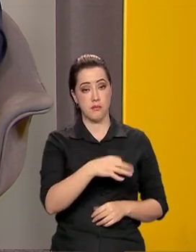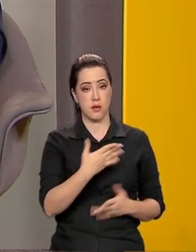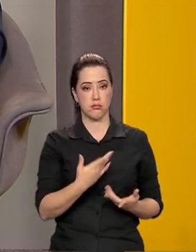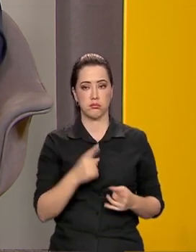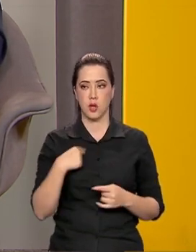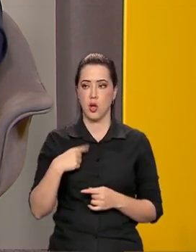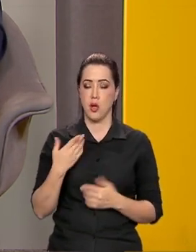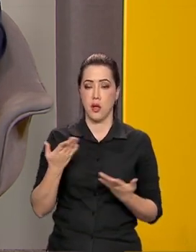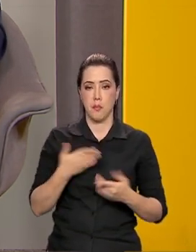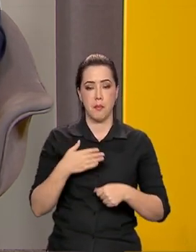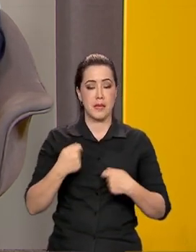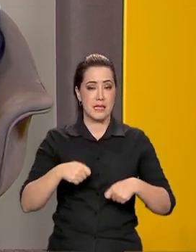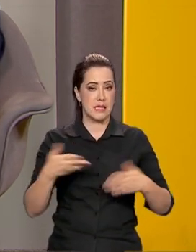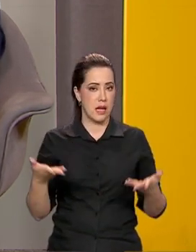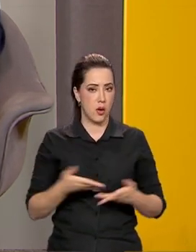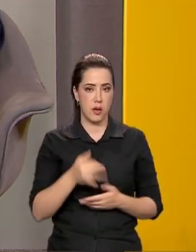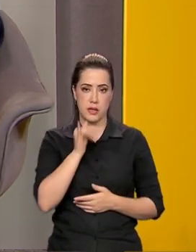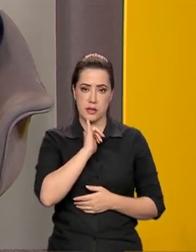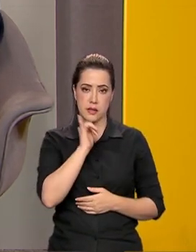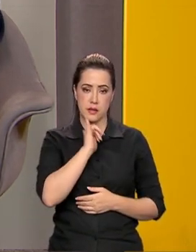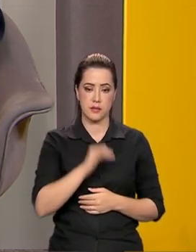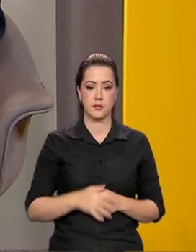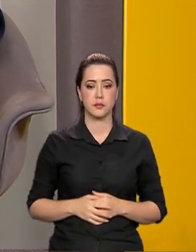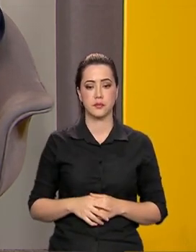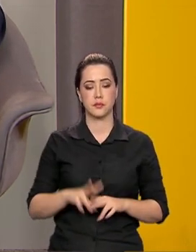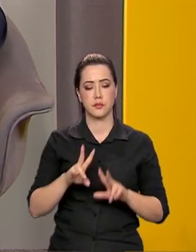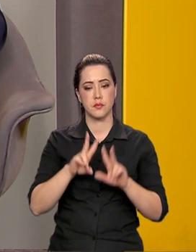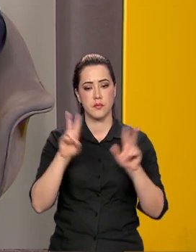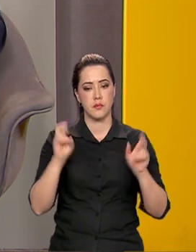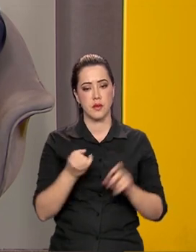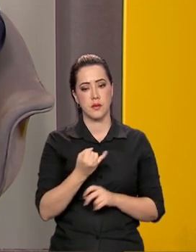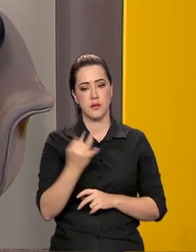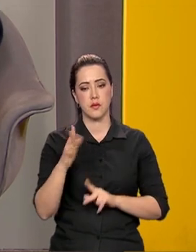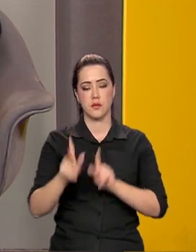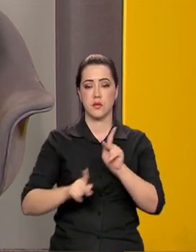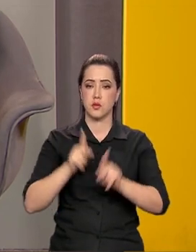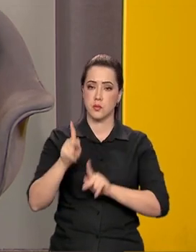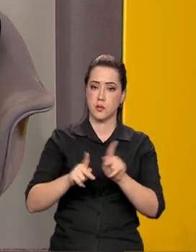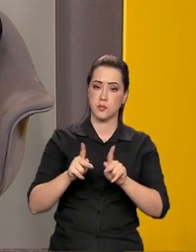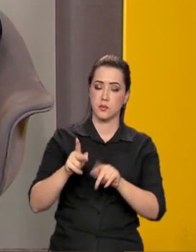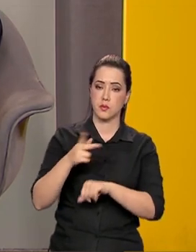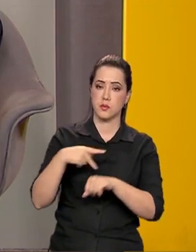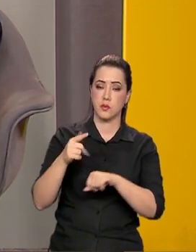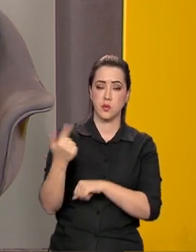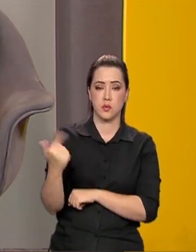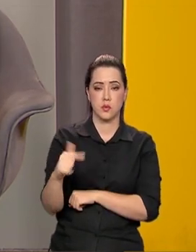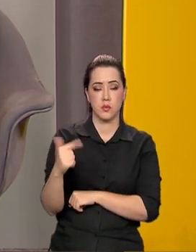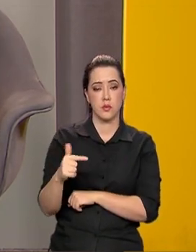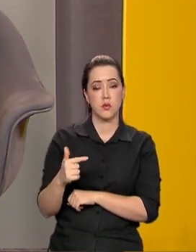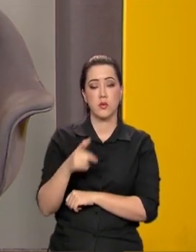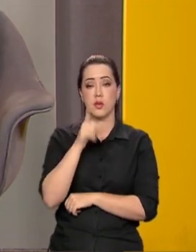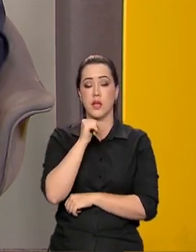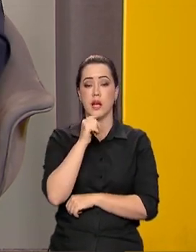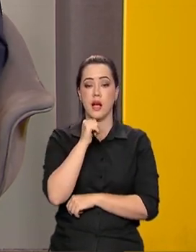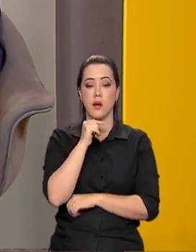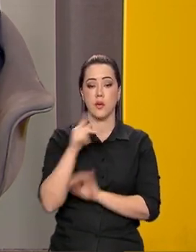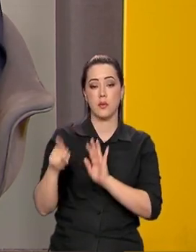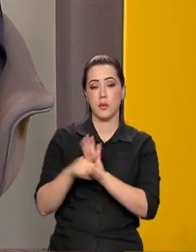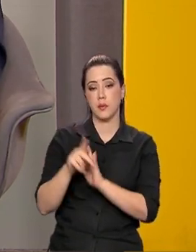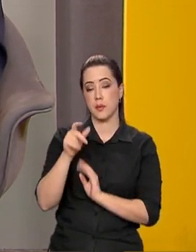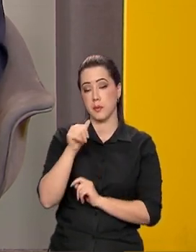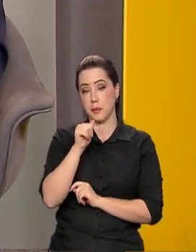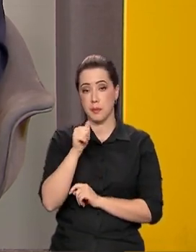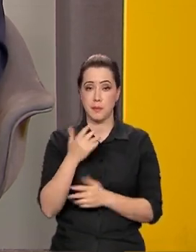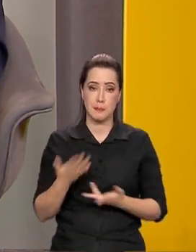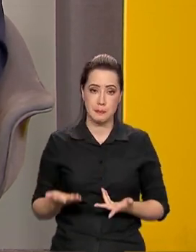são urgentes, né? Por exemplo, a questão é de que muitas populações no país não têm acesso a água potável para beber, Ana.